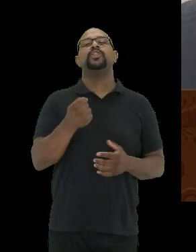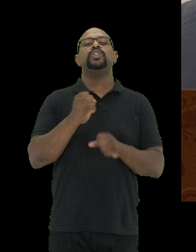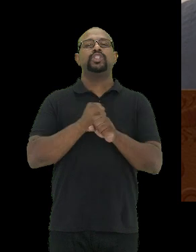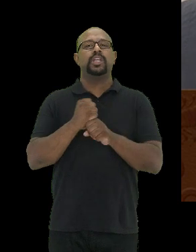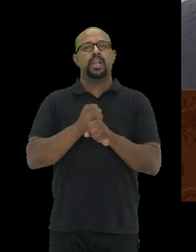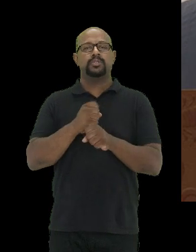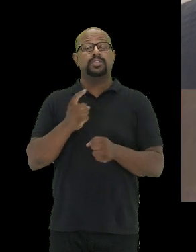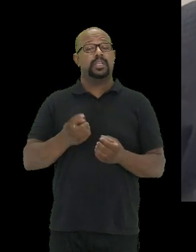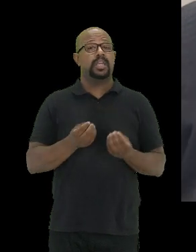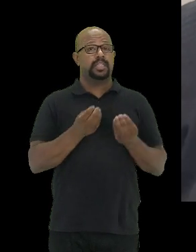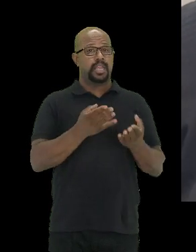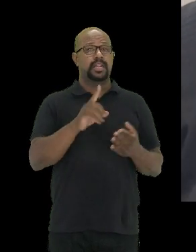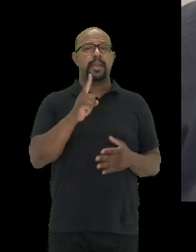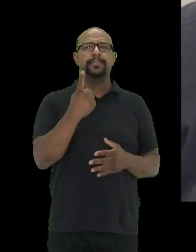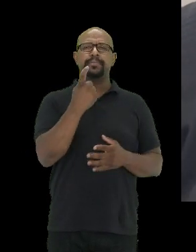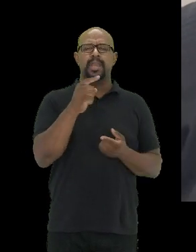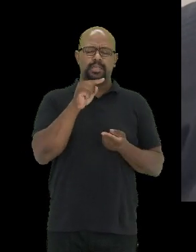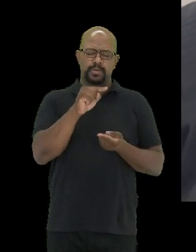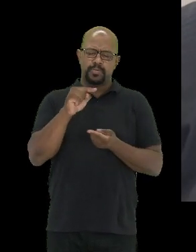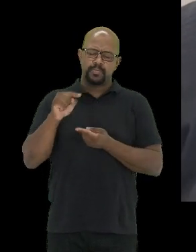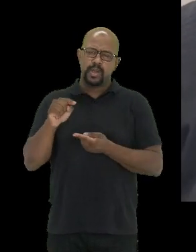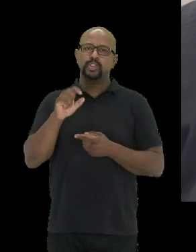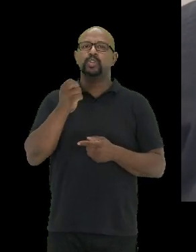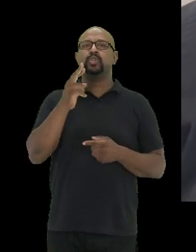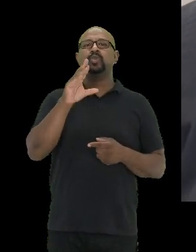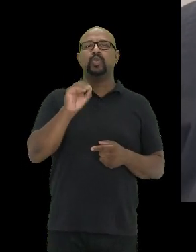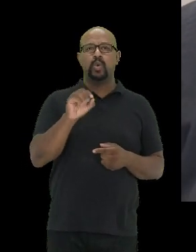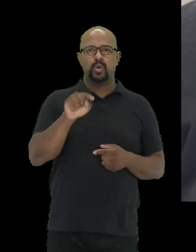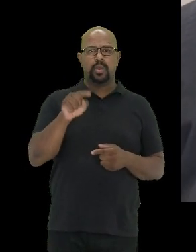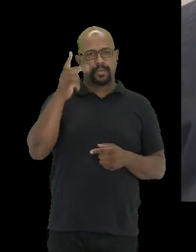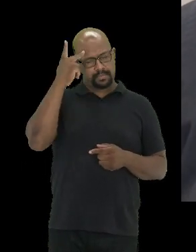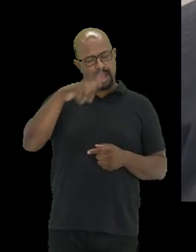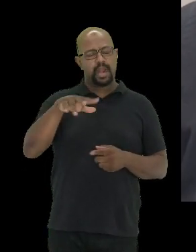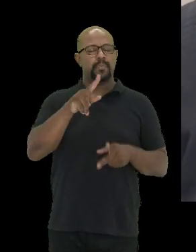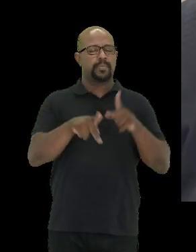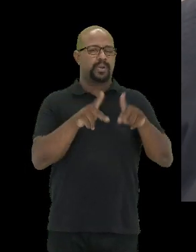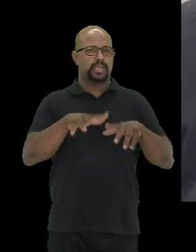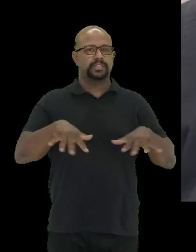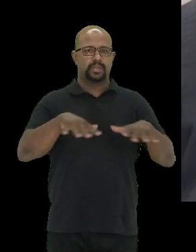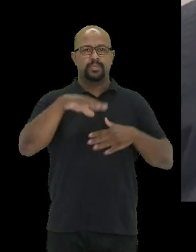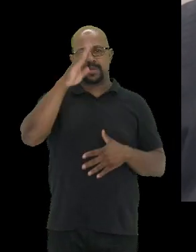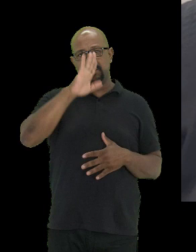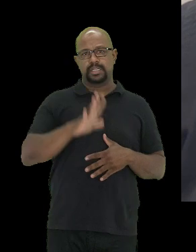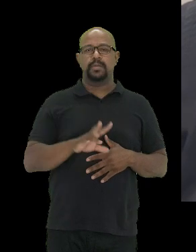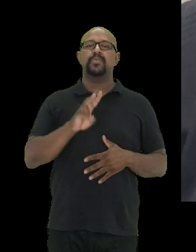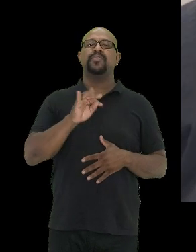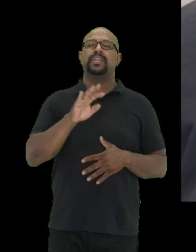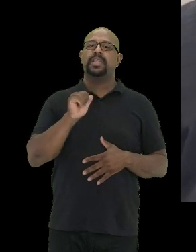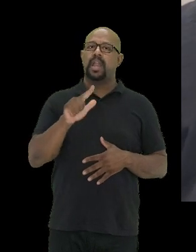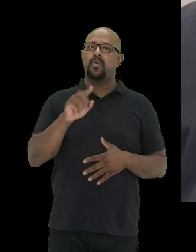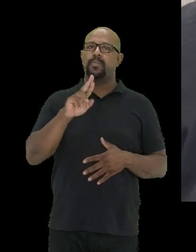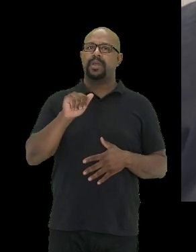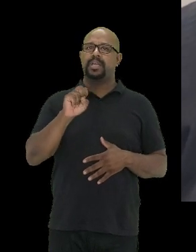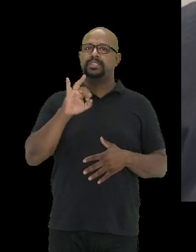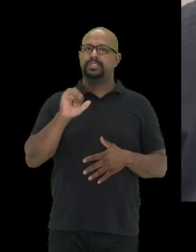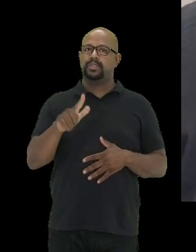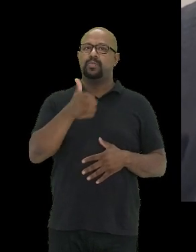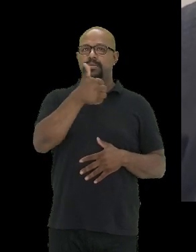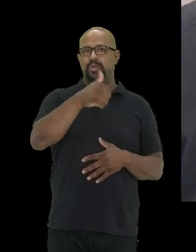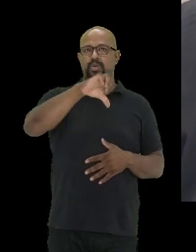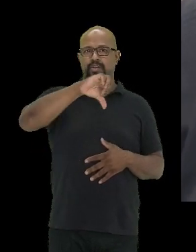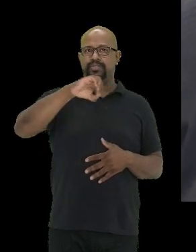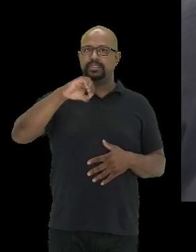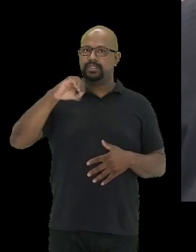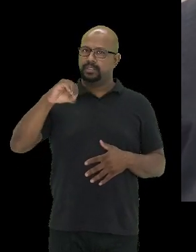da entrega das primeiras ampolas de soro antiefídico à população brasileira por Vital Brasil, em 1901.